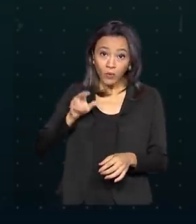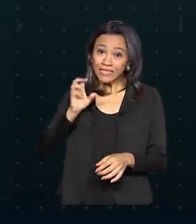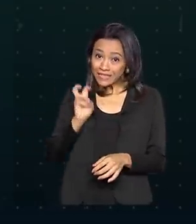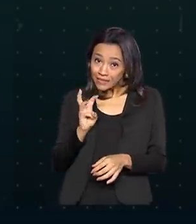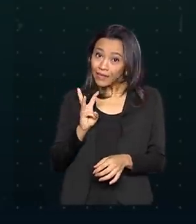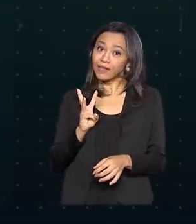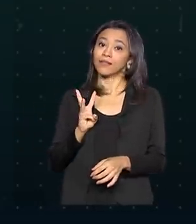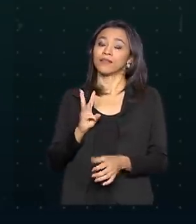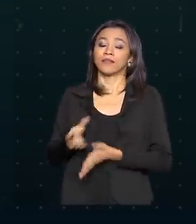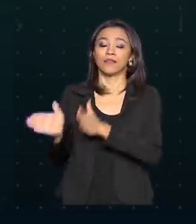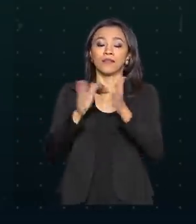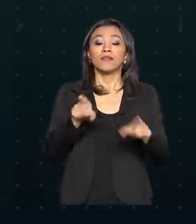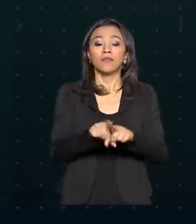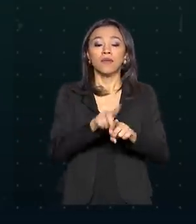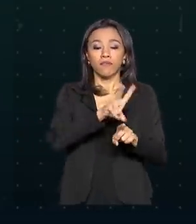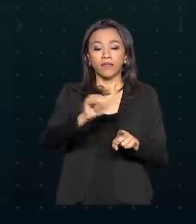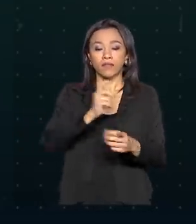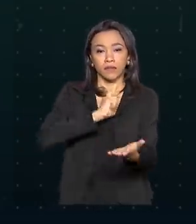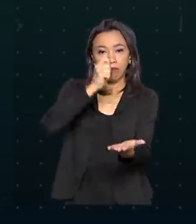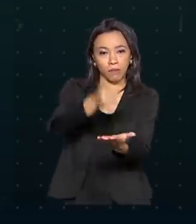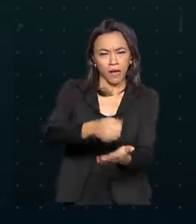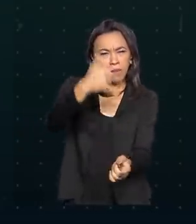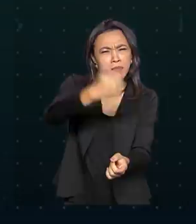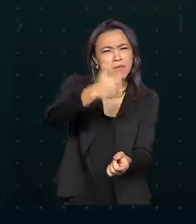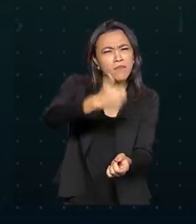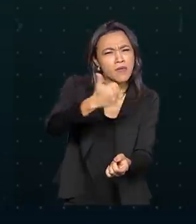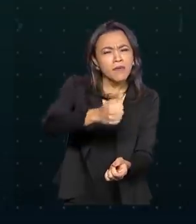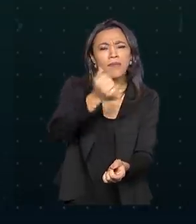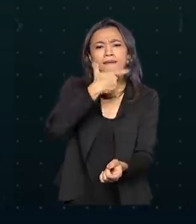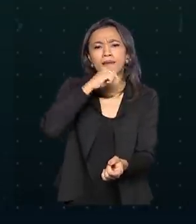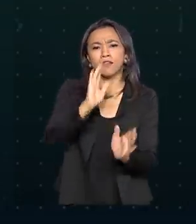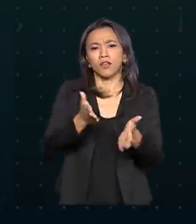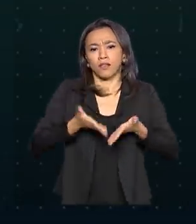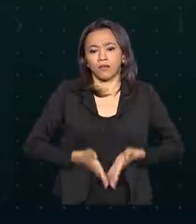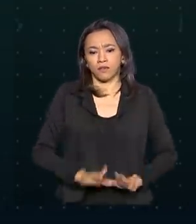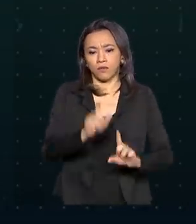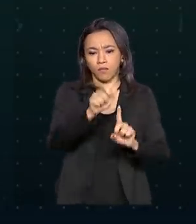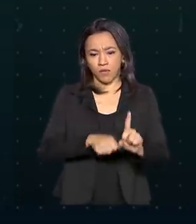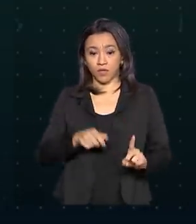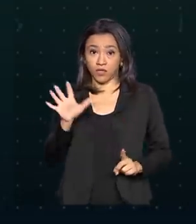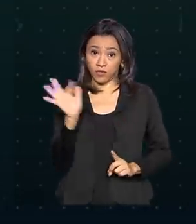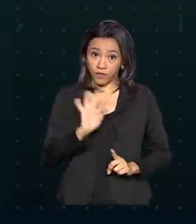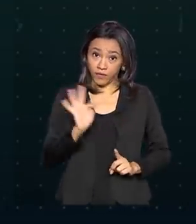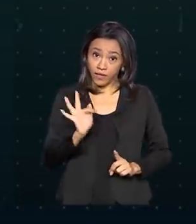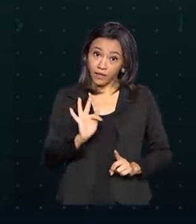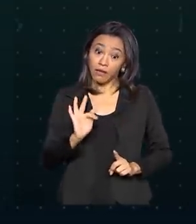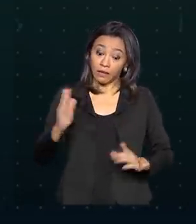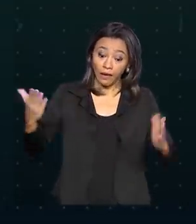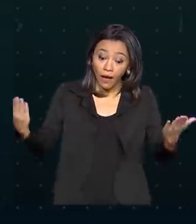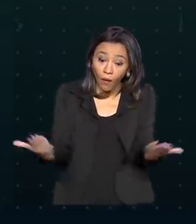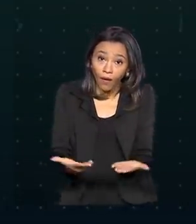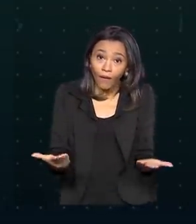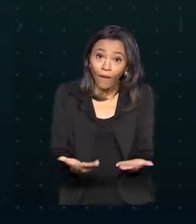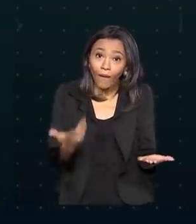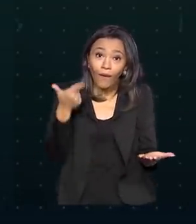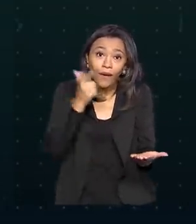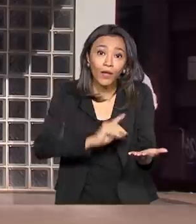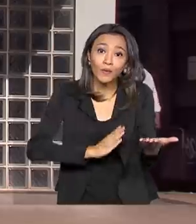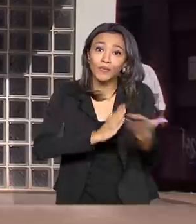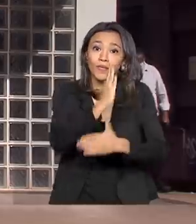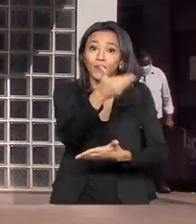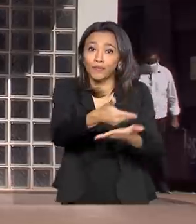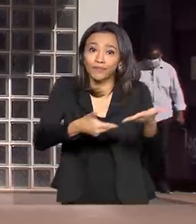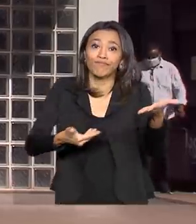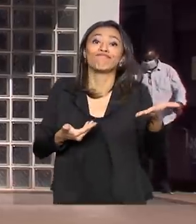também será paga a primeira parcela do benefício para nascidos em fevereiro e que tiveram agora o cadastro aprovado.